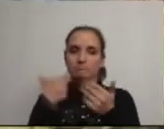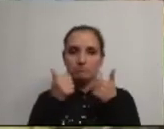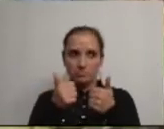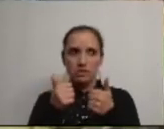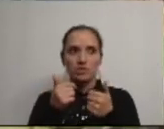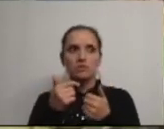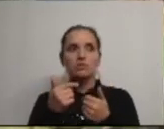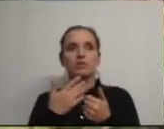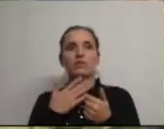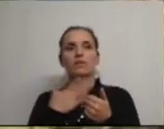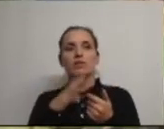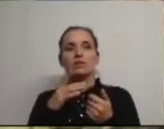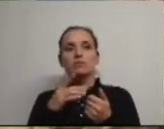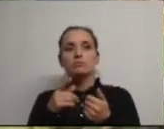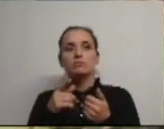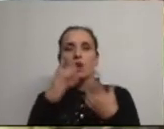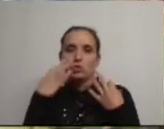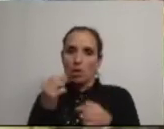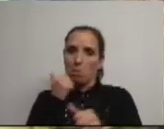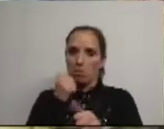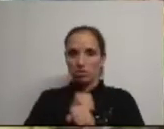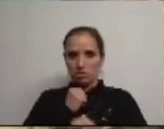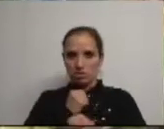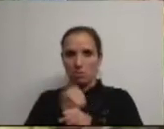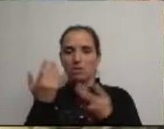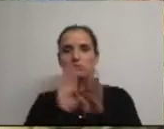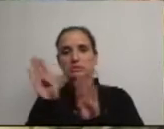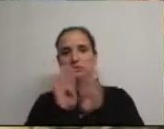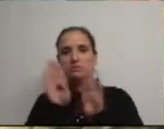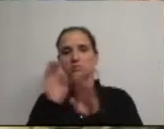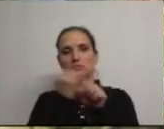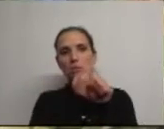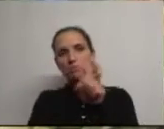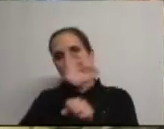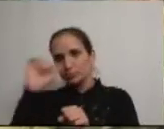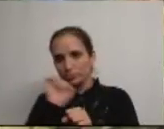e desejo-lhes, naturalmente, um bom trabalho no exercício das suas funções.